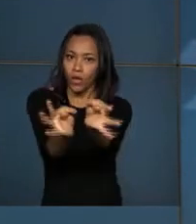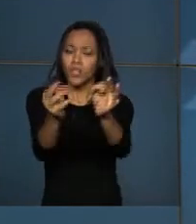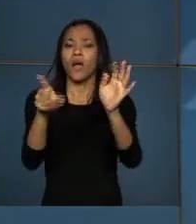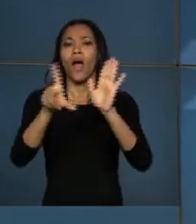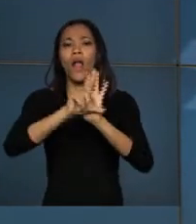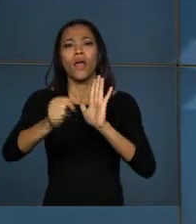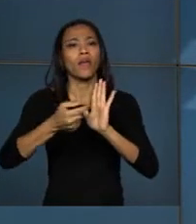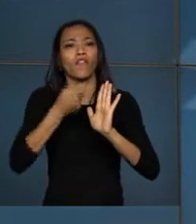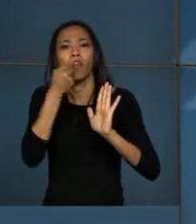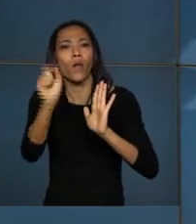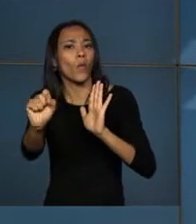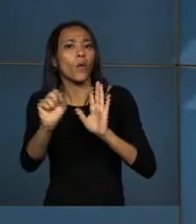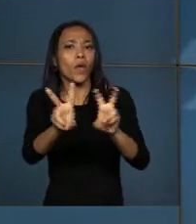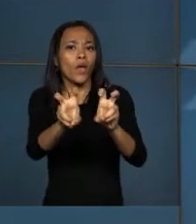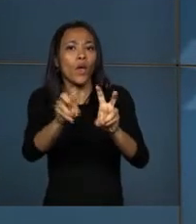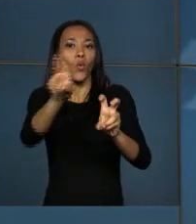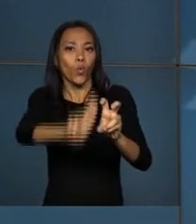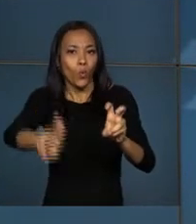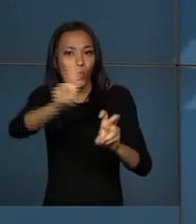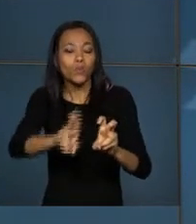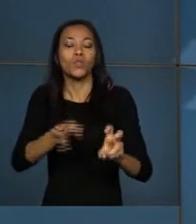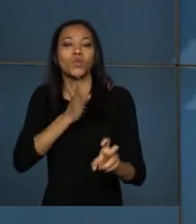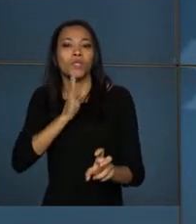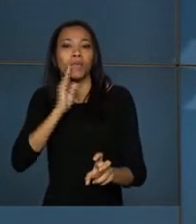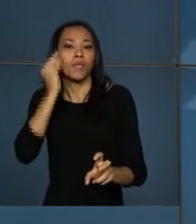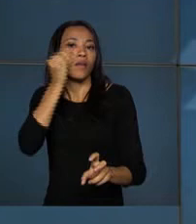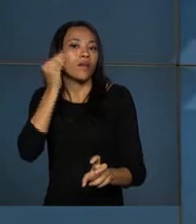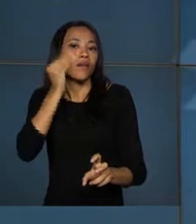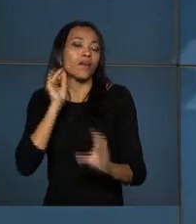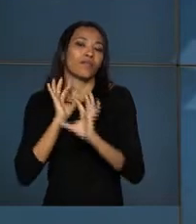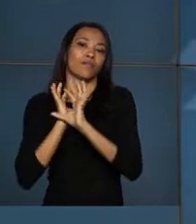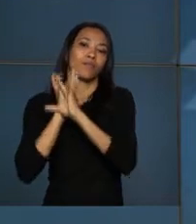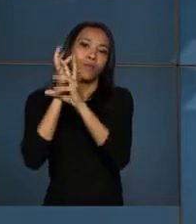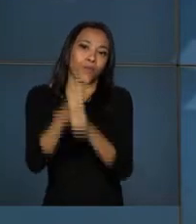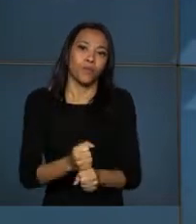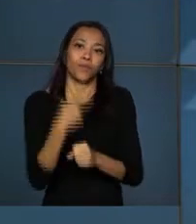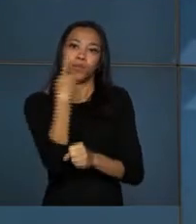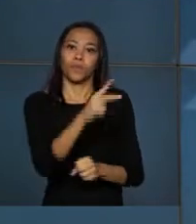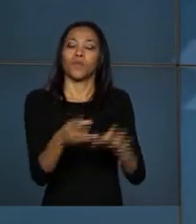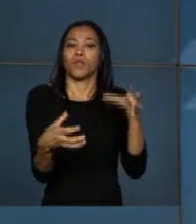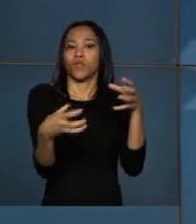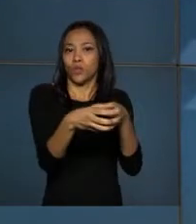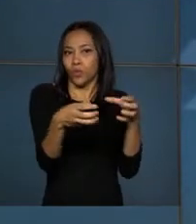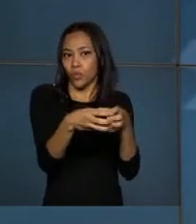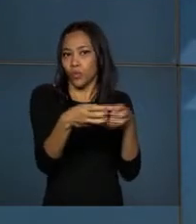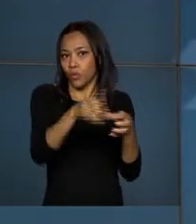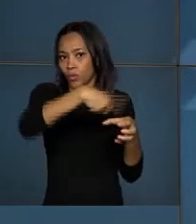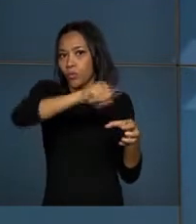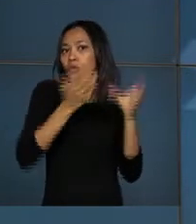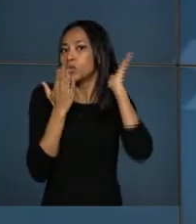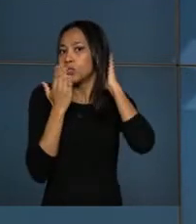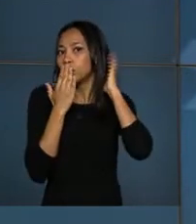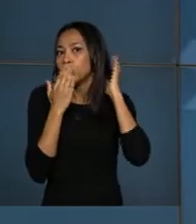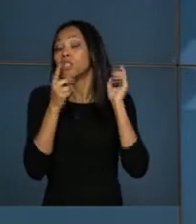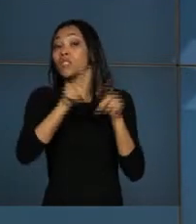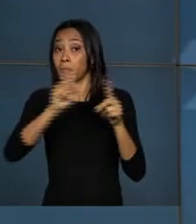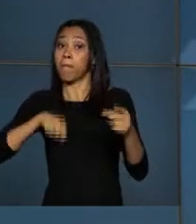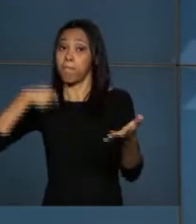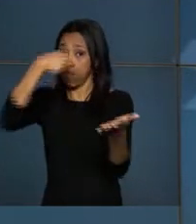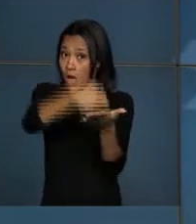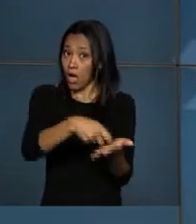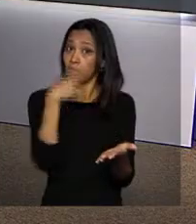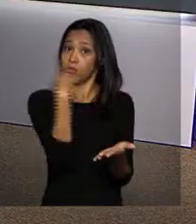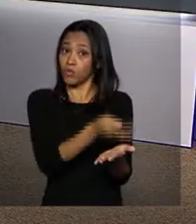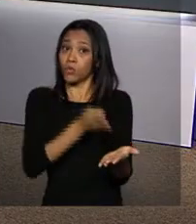autorização e o uso do conhecimento de povos indígenas e comunidades tradicionais, com pagamento, inclusive, pela produção de conhecimento